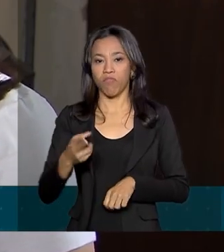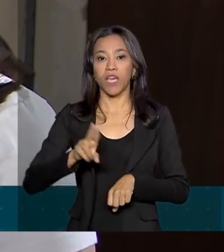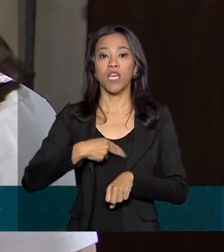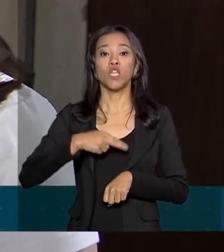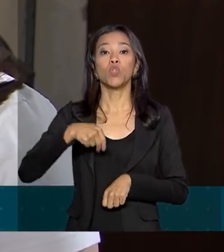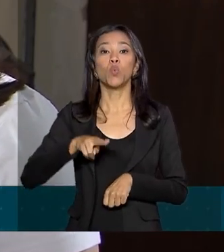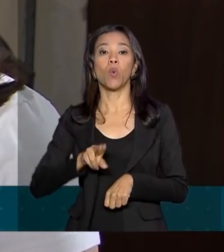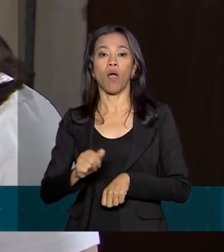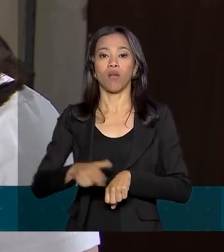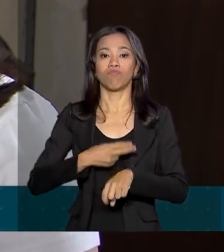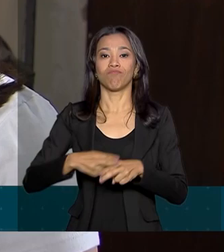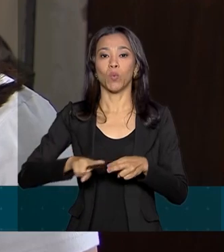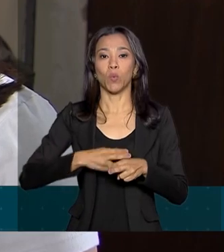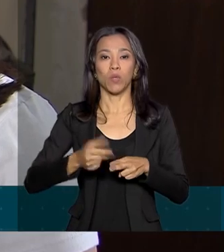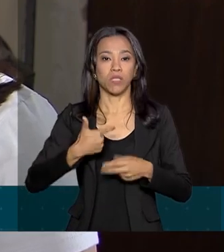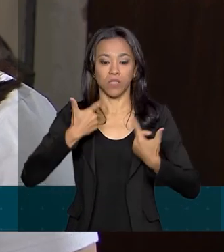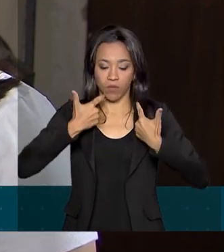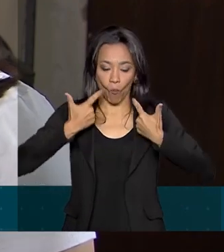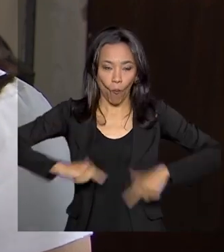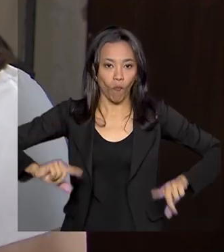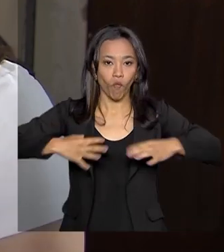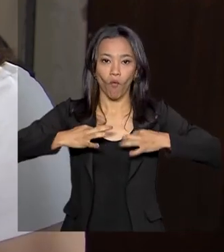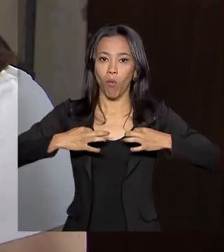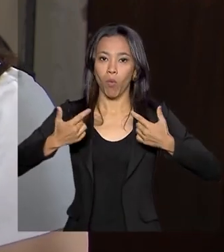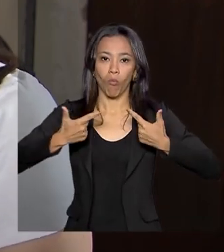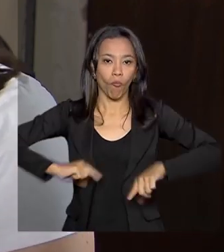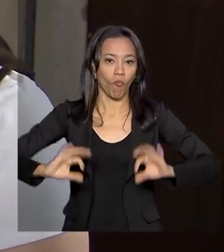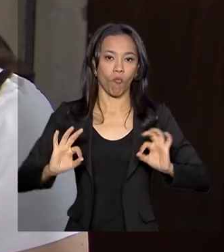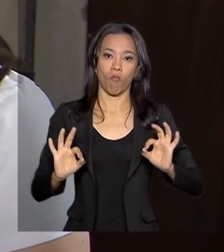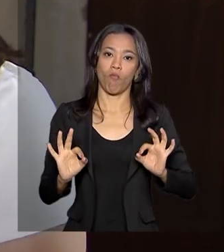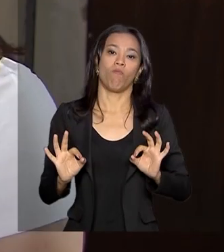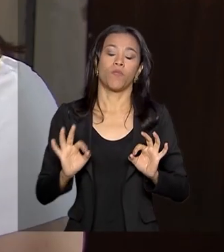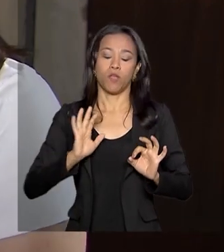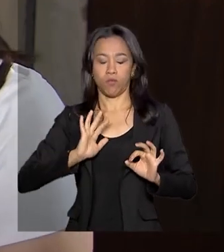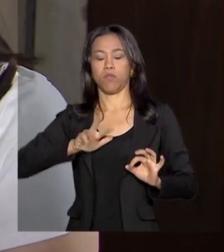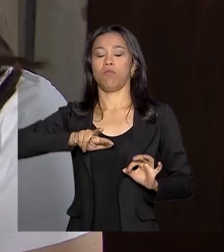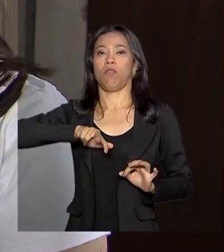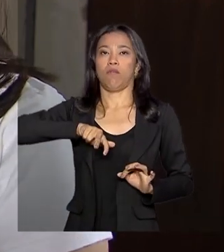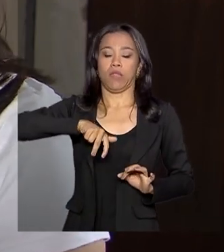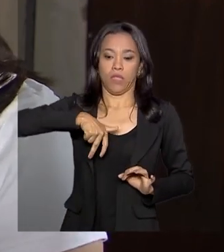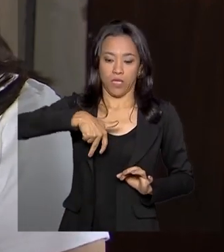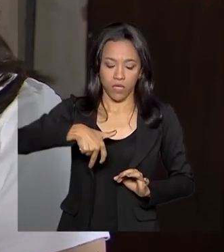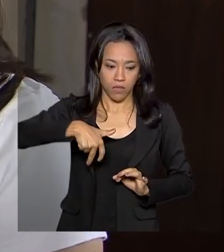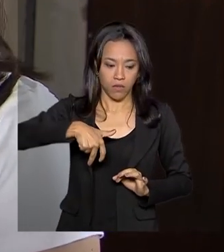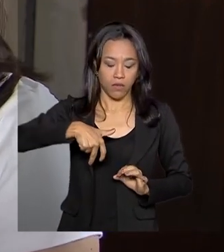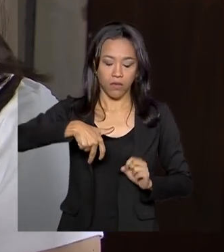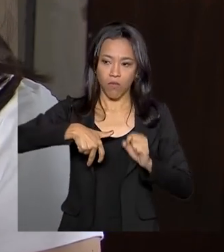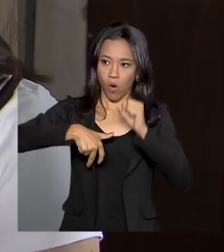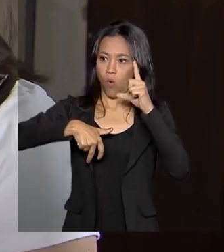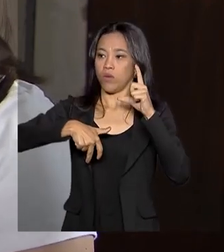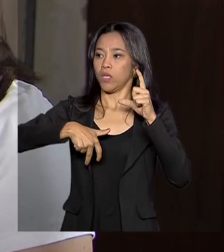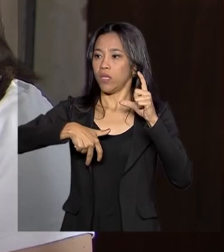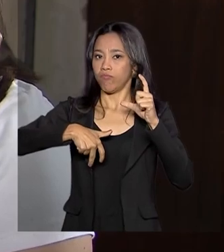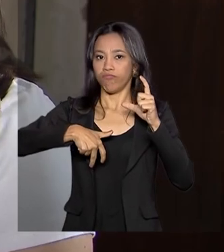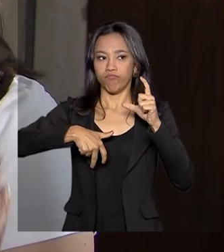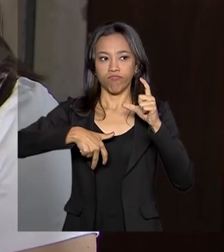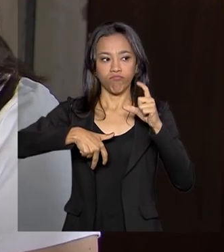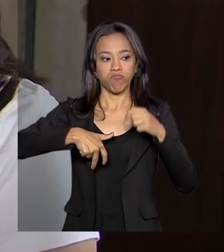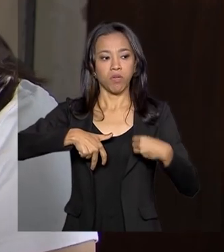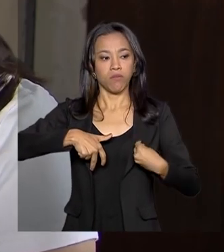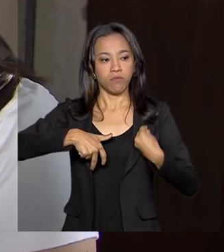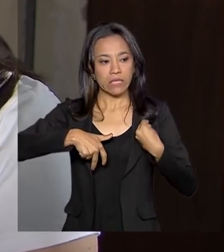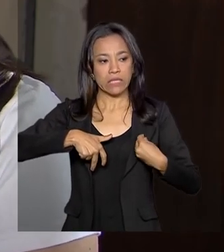rua, fiquei nua. E quando eu levantei, eu acho que eu acordei para a vida. Eu